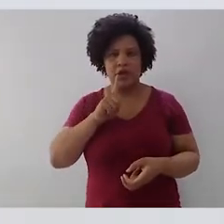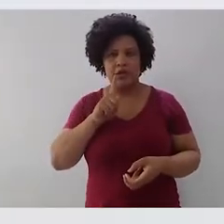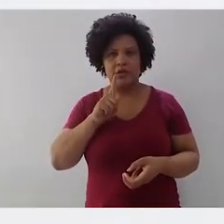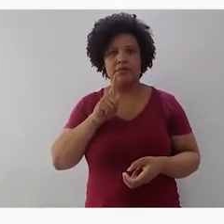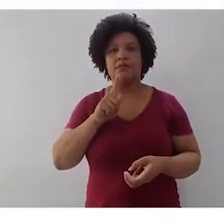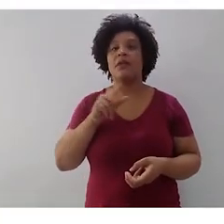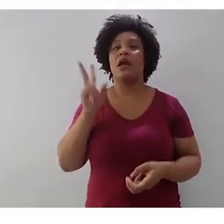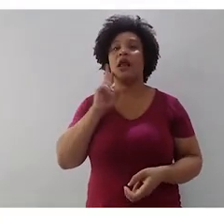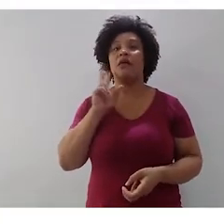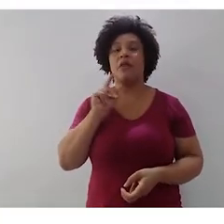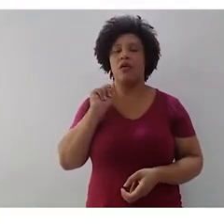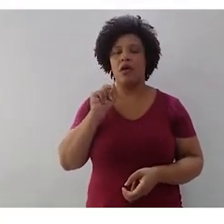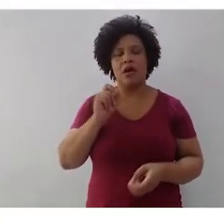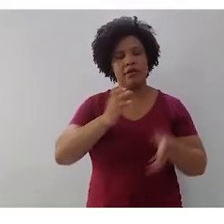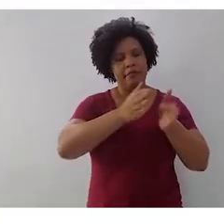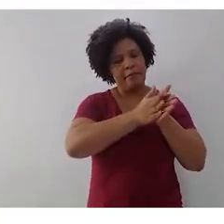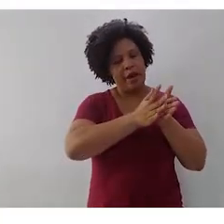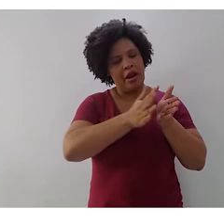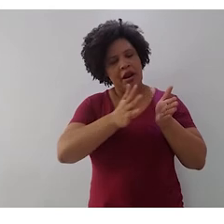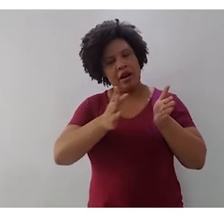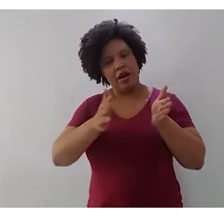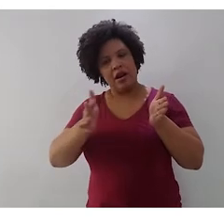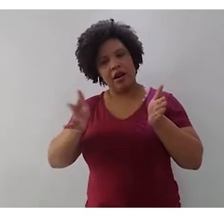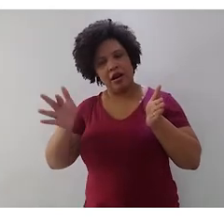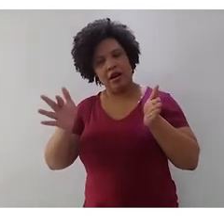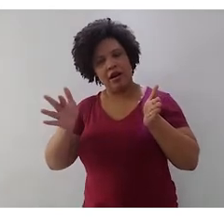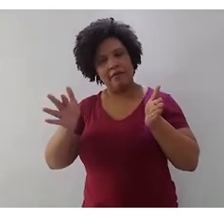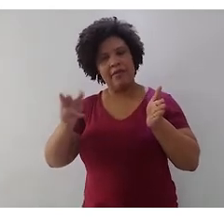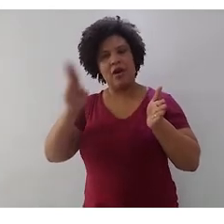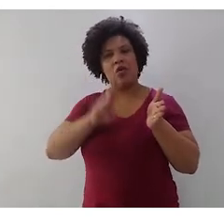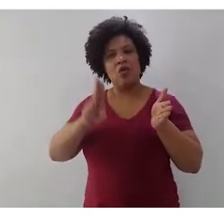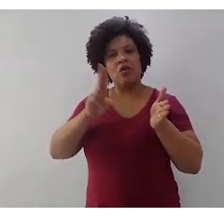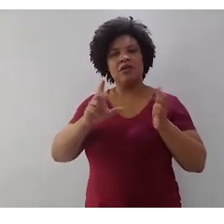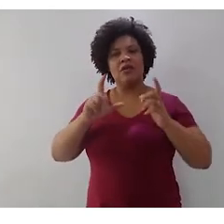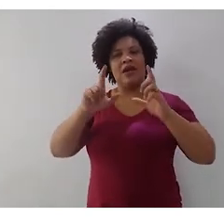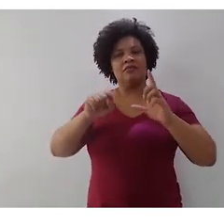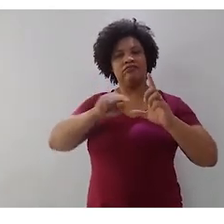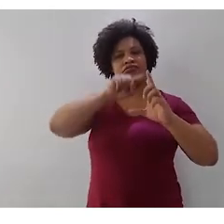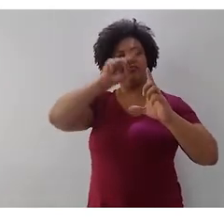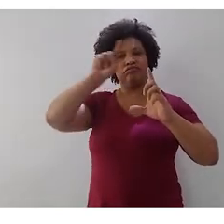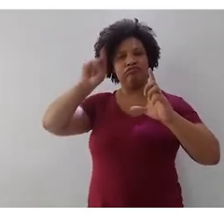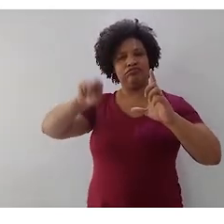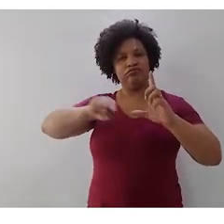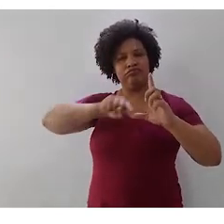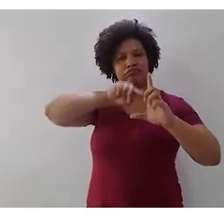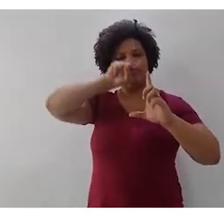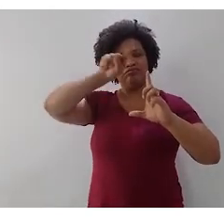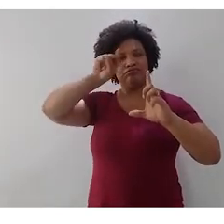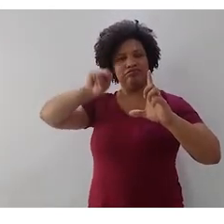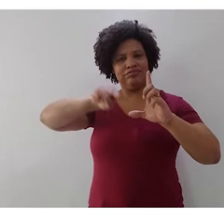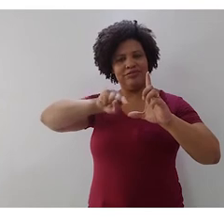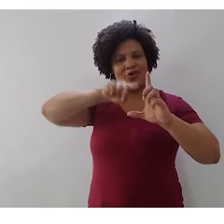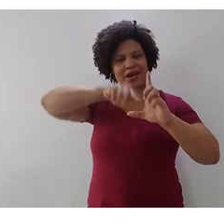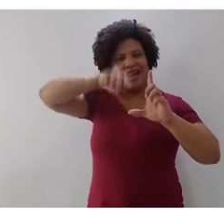sequência temporal, um gráfico melhor é esse que nós vemos na figura. Reparem que o gráfico aqui se mostra num